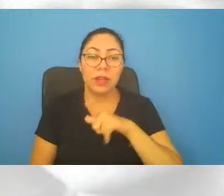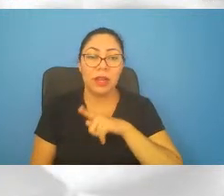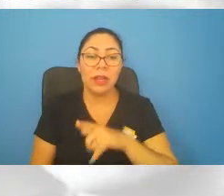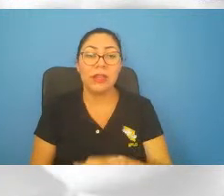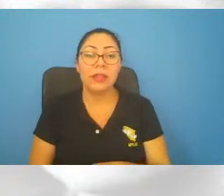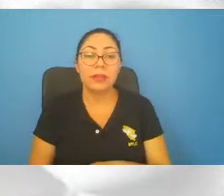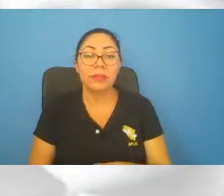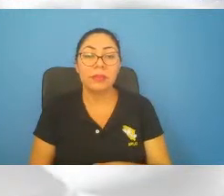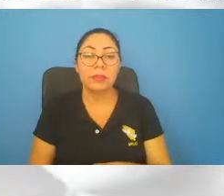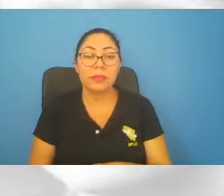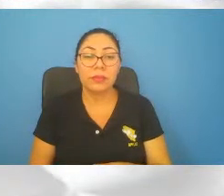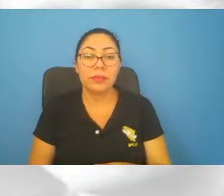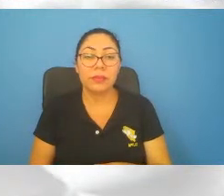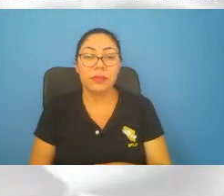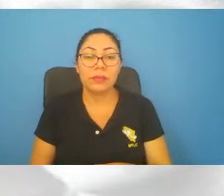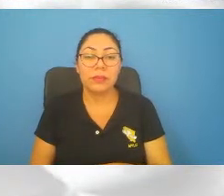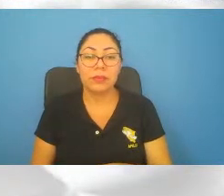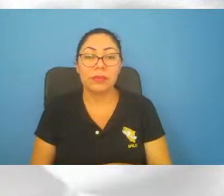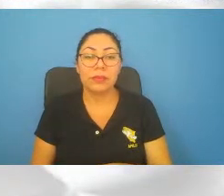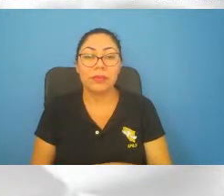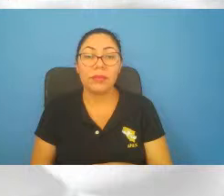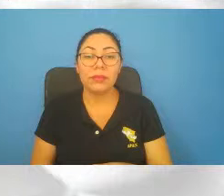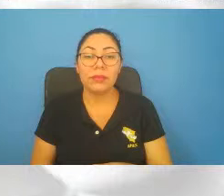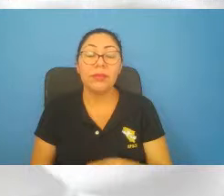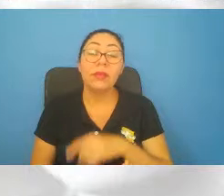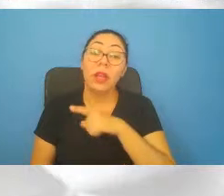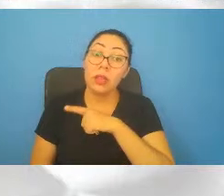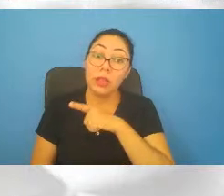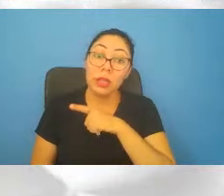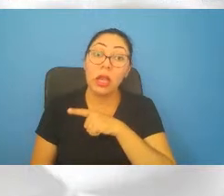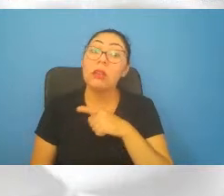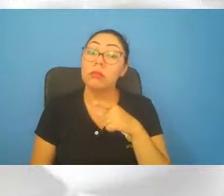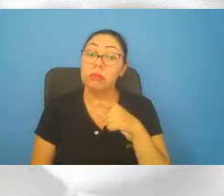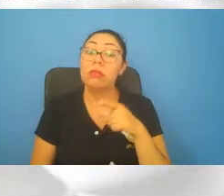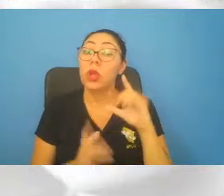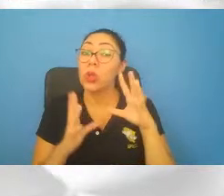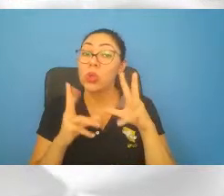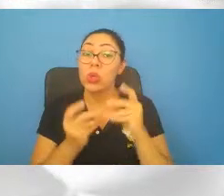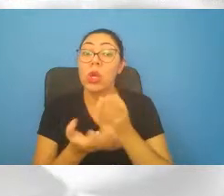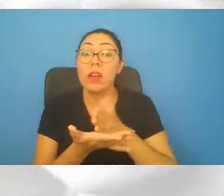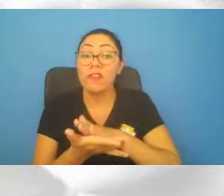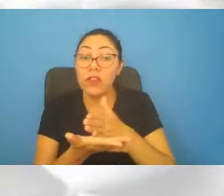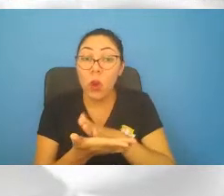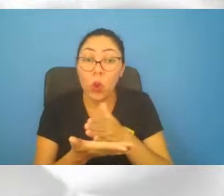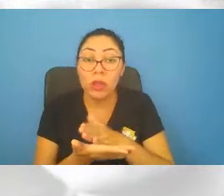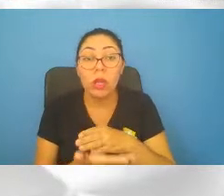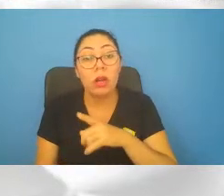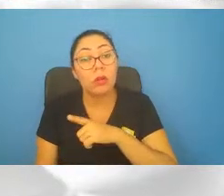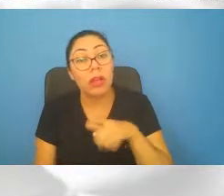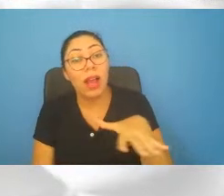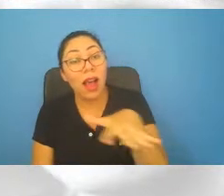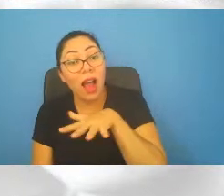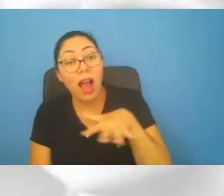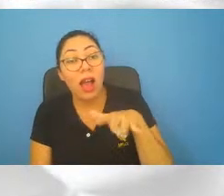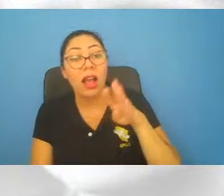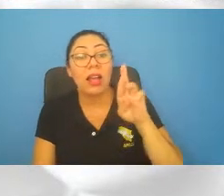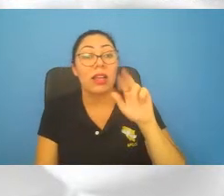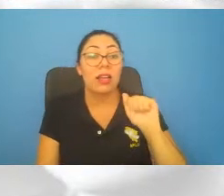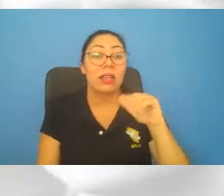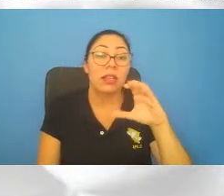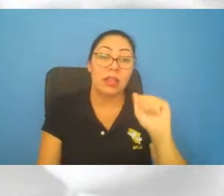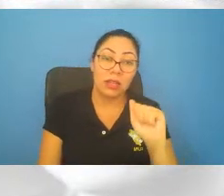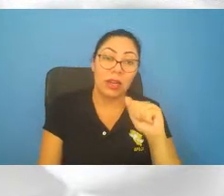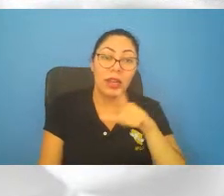todo mundo está na fronteira. sabe? Então o estado da arte é o que se faz em alas brancas é o que o Kepler está fazendo, o que se faz em